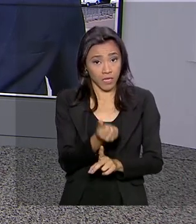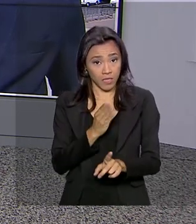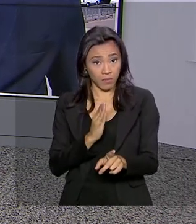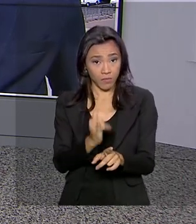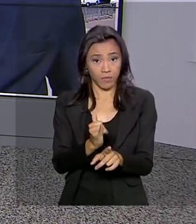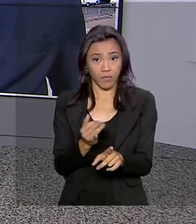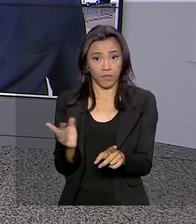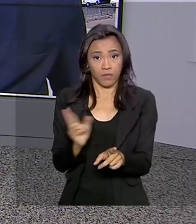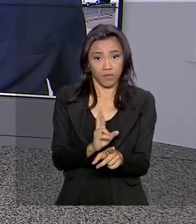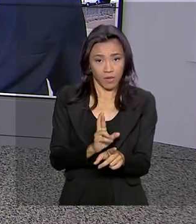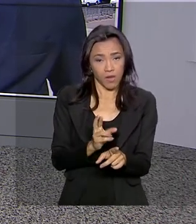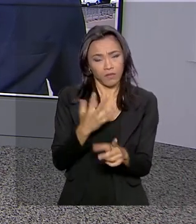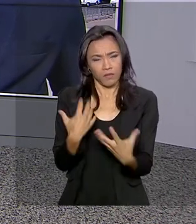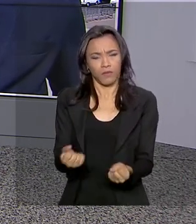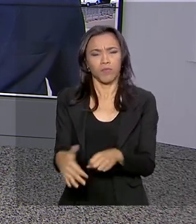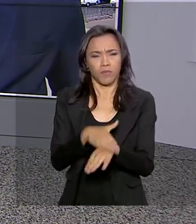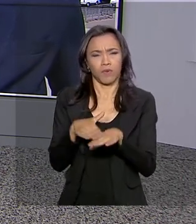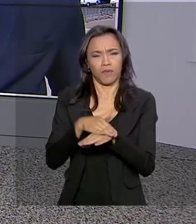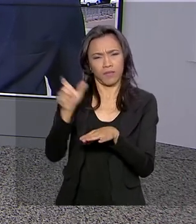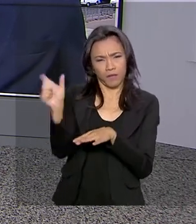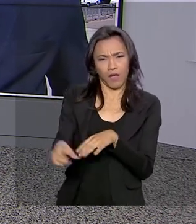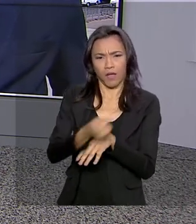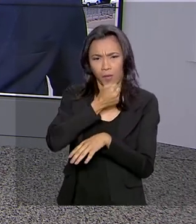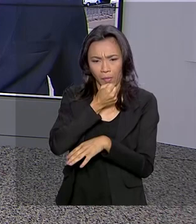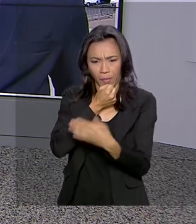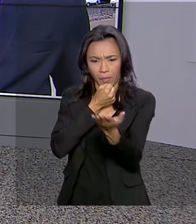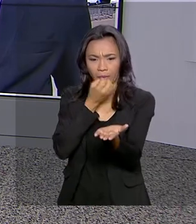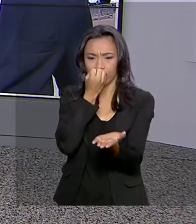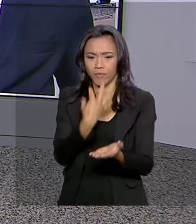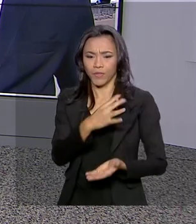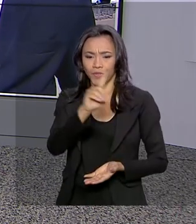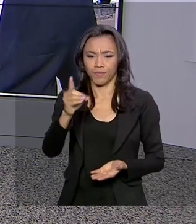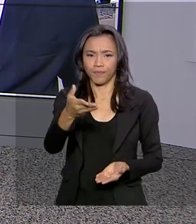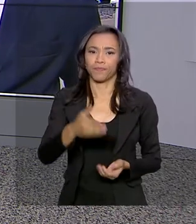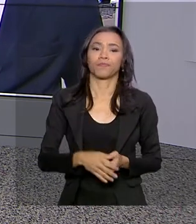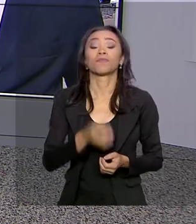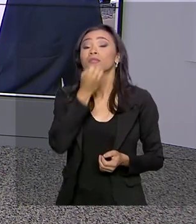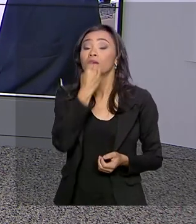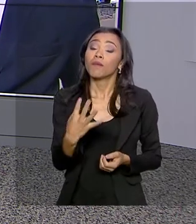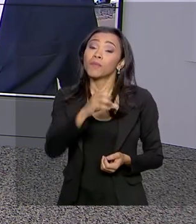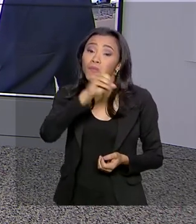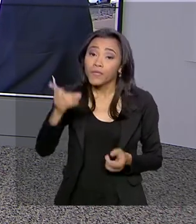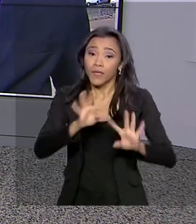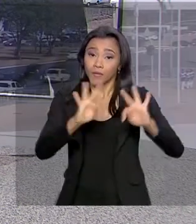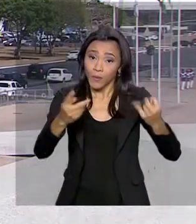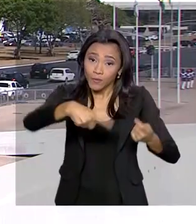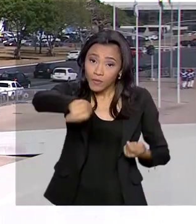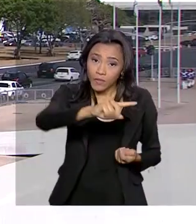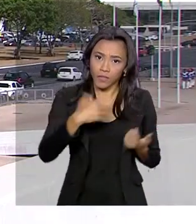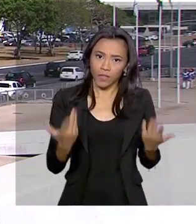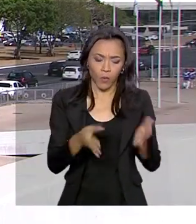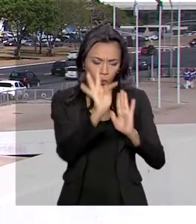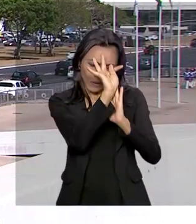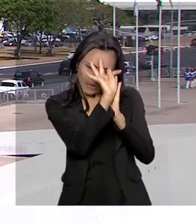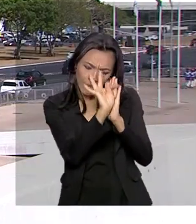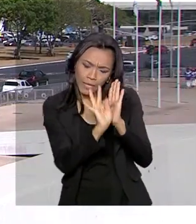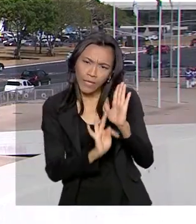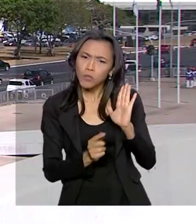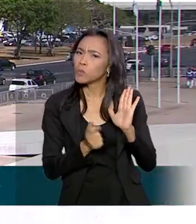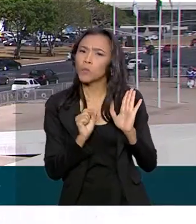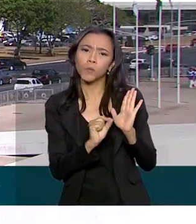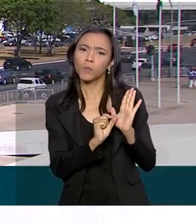Vamos conversar com o repórter Glauco de Queiroz. Bom dia, Glauco. Olá, bom dia, Renata. Bom dia a todos. O texto da nova